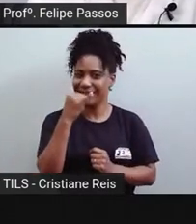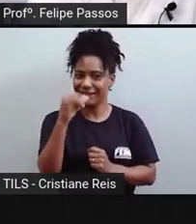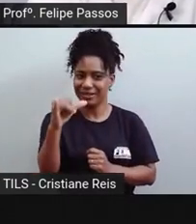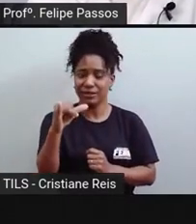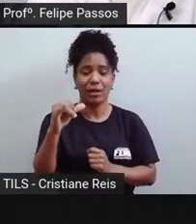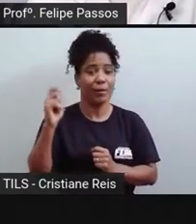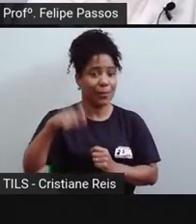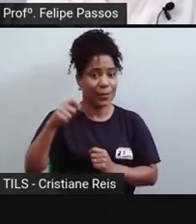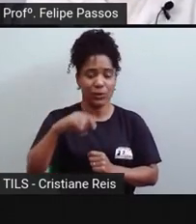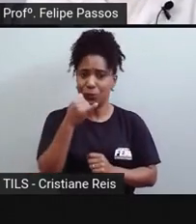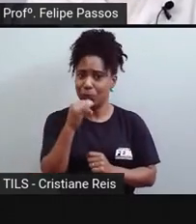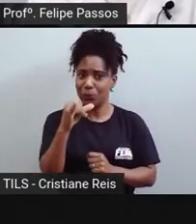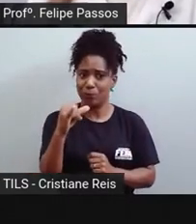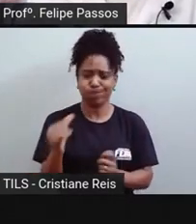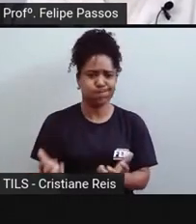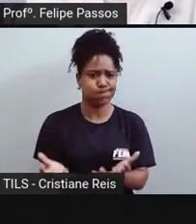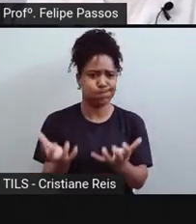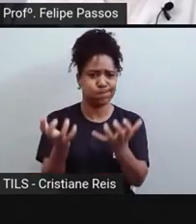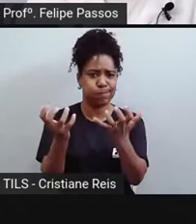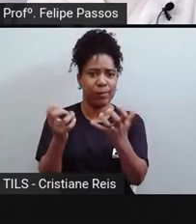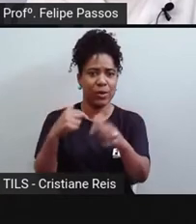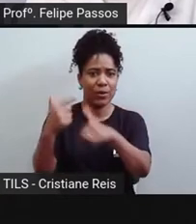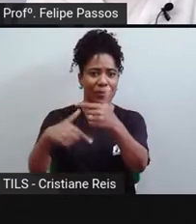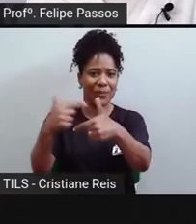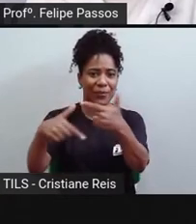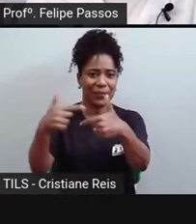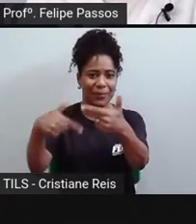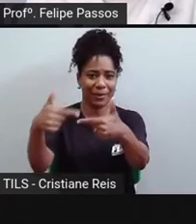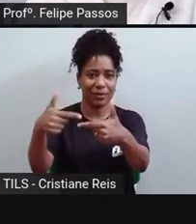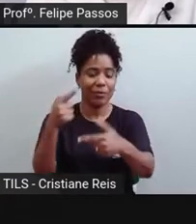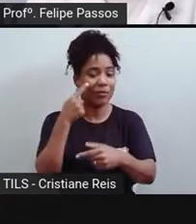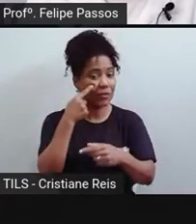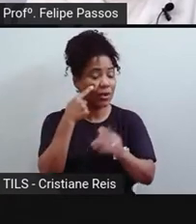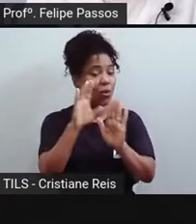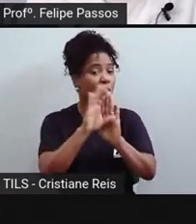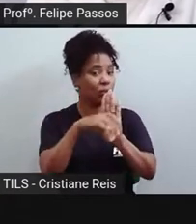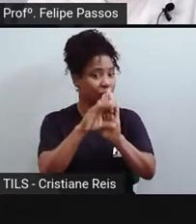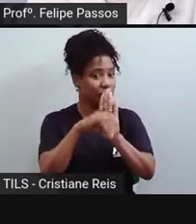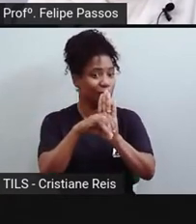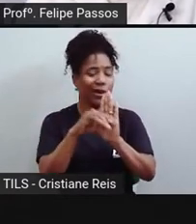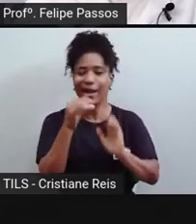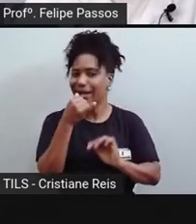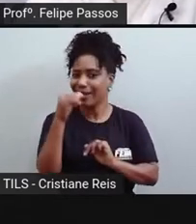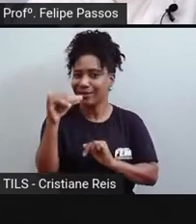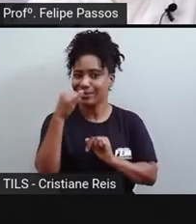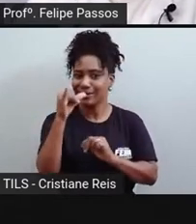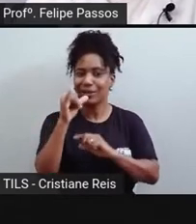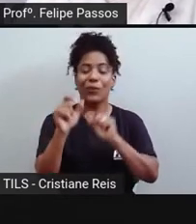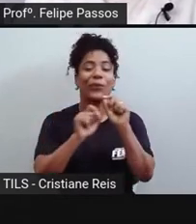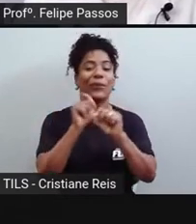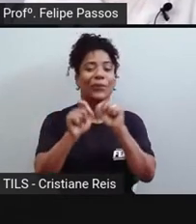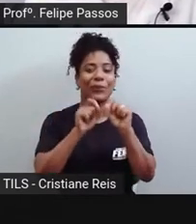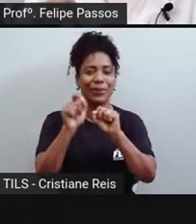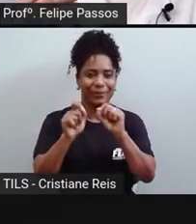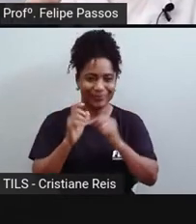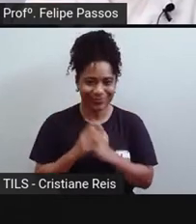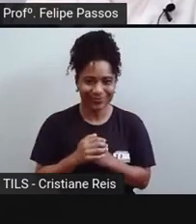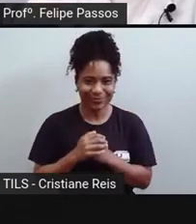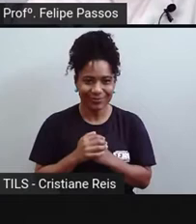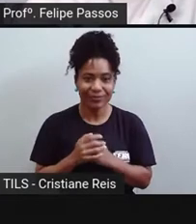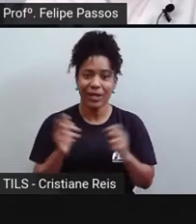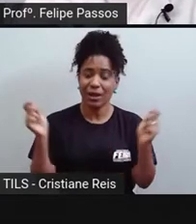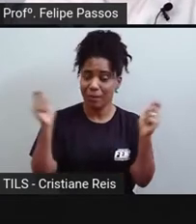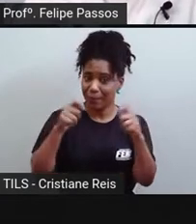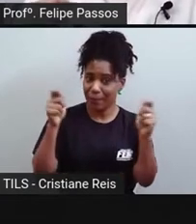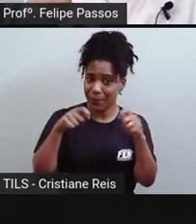trabalho, certo? Então vamos entender primeiro esse conceito. A energia necessariamente vai ser capaz de realizar